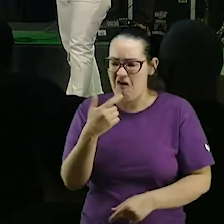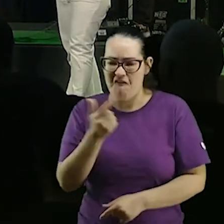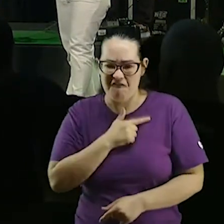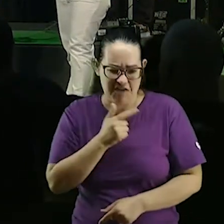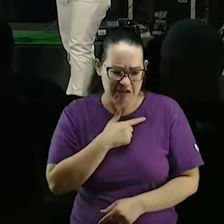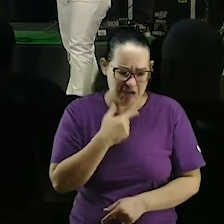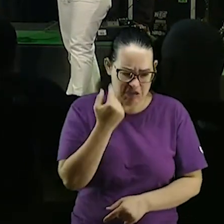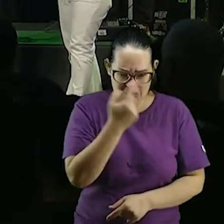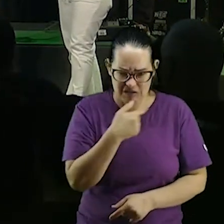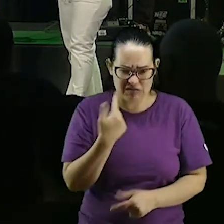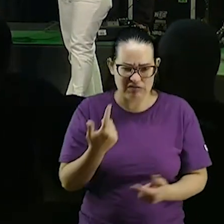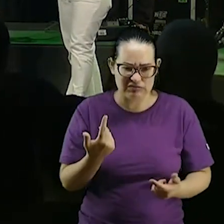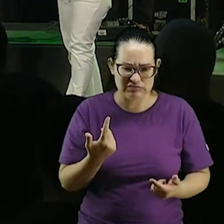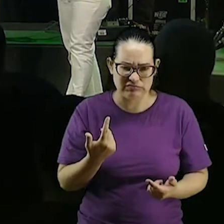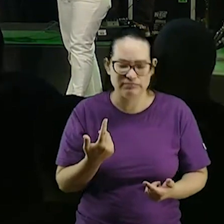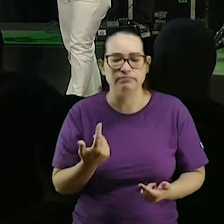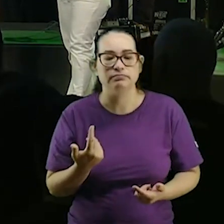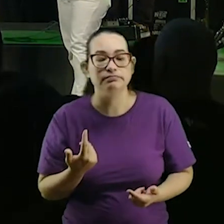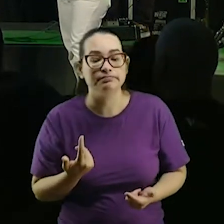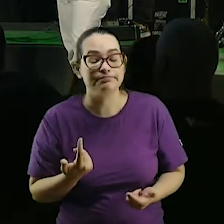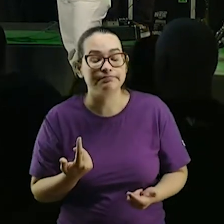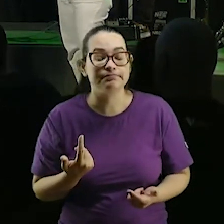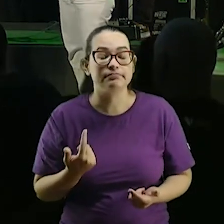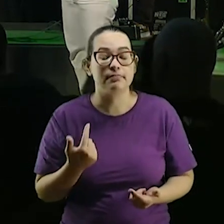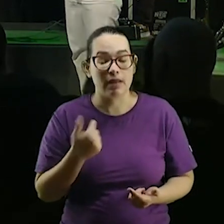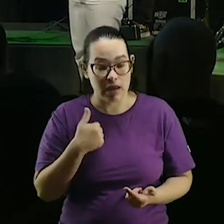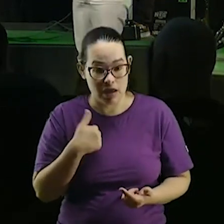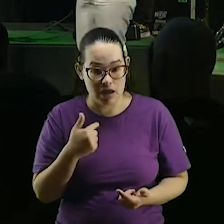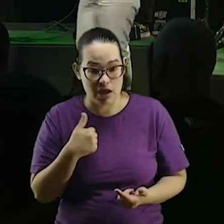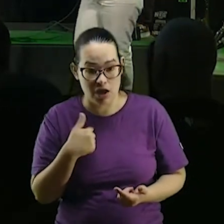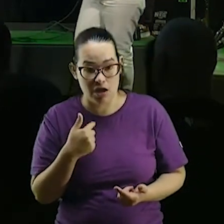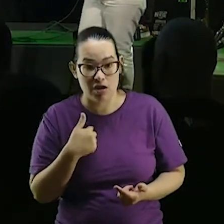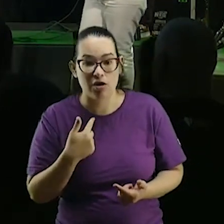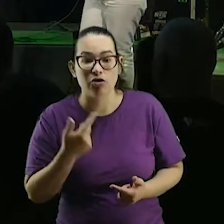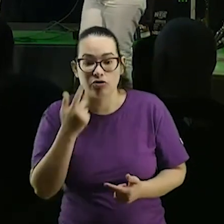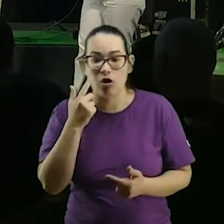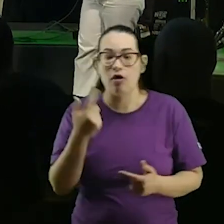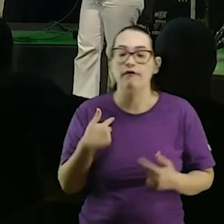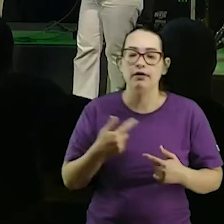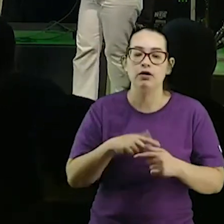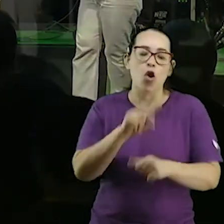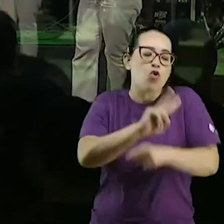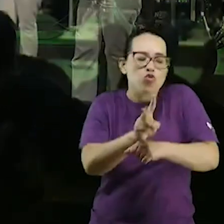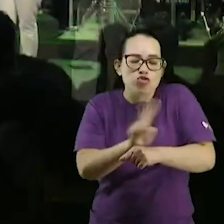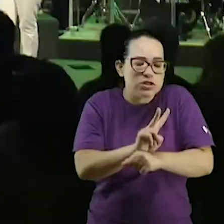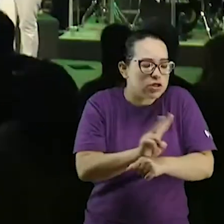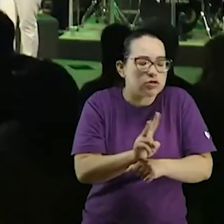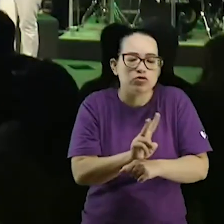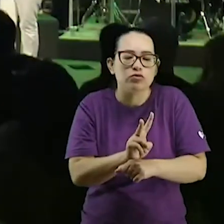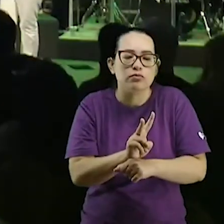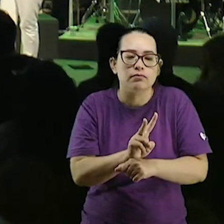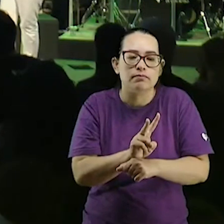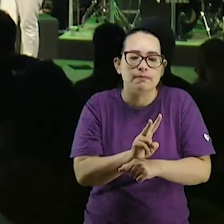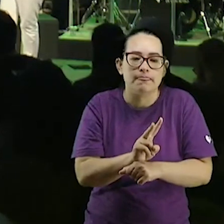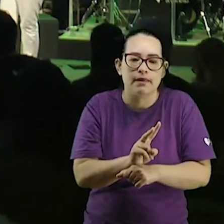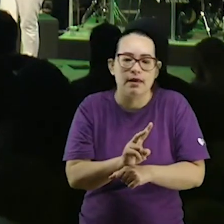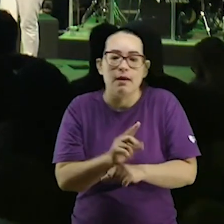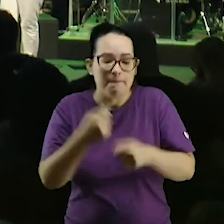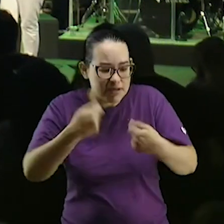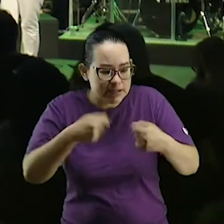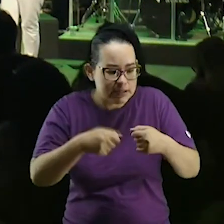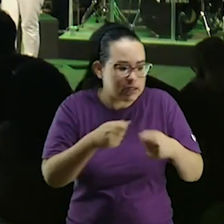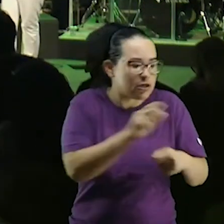o ministério da carranca feia eu estou aqui e é o seguinte só passa por cima do meu cadáver pronto a gente precisa de gente para o trânsito